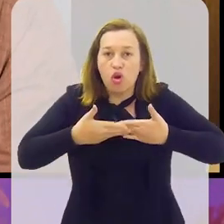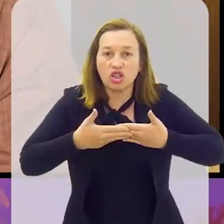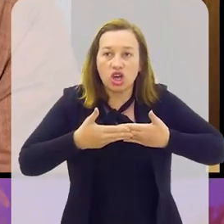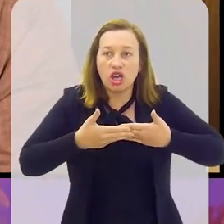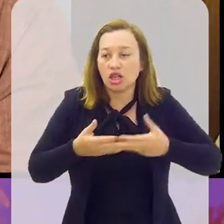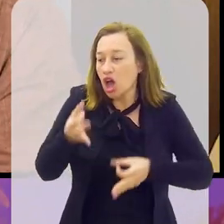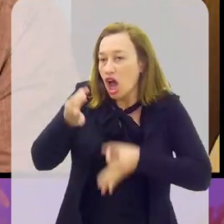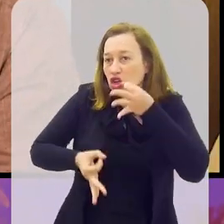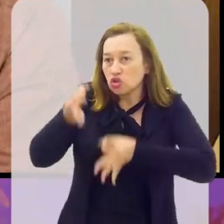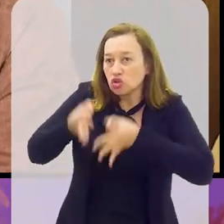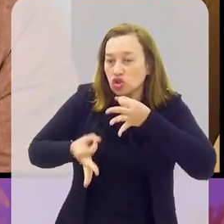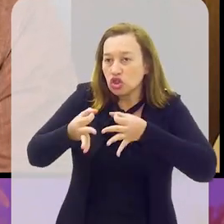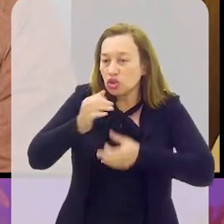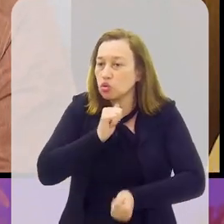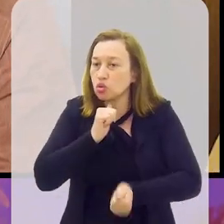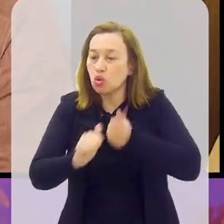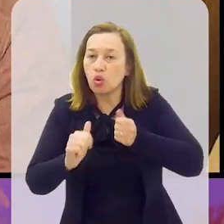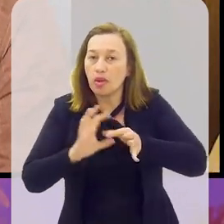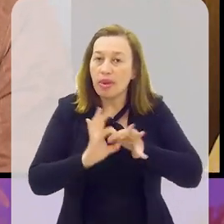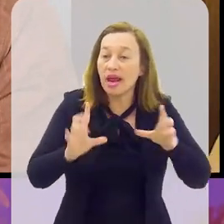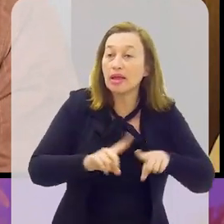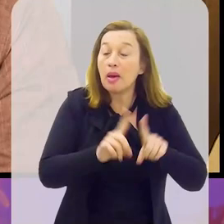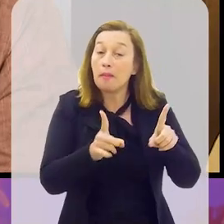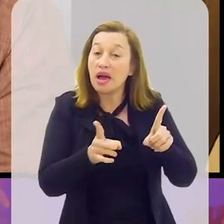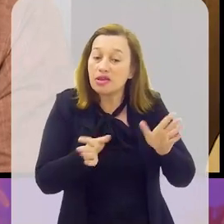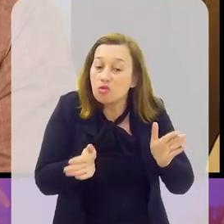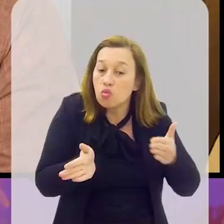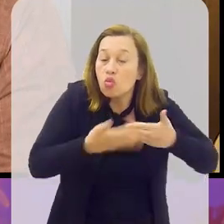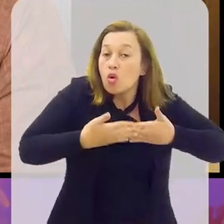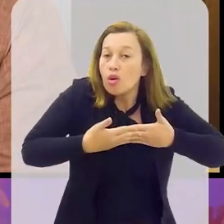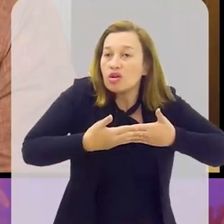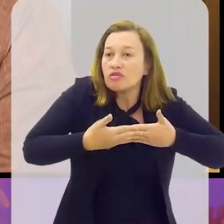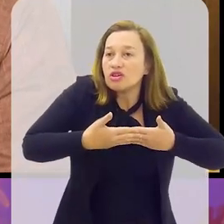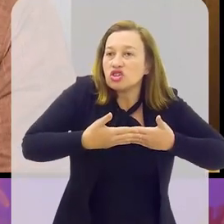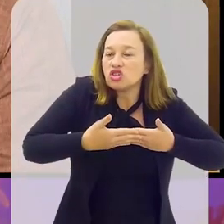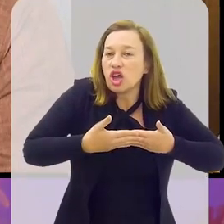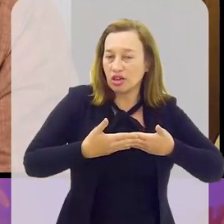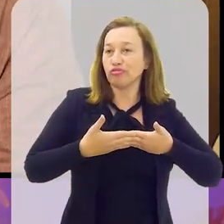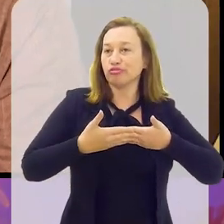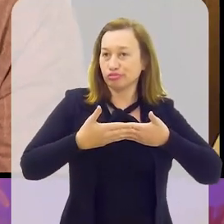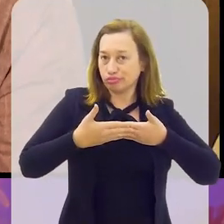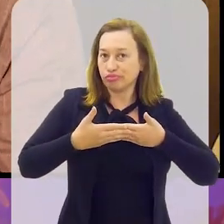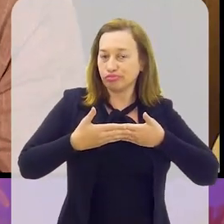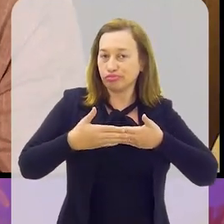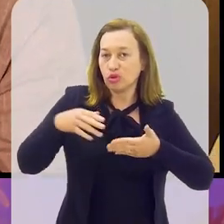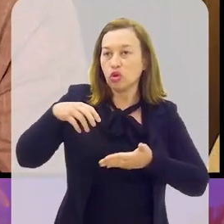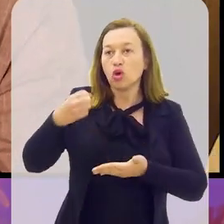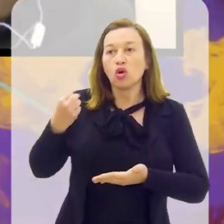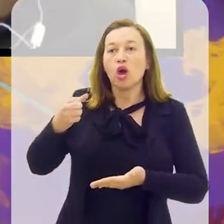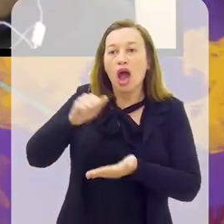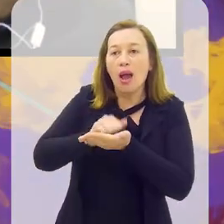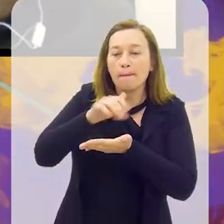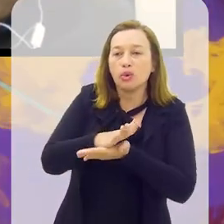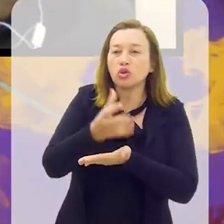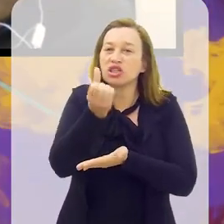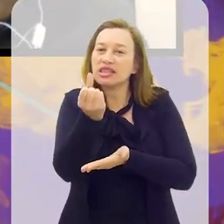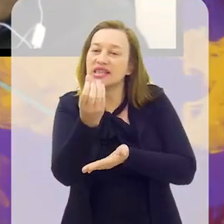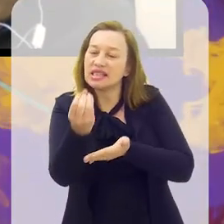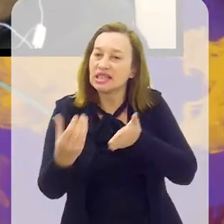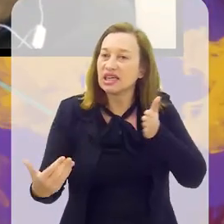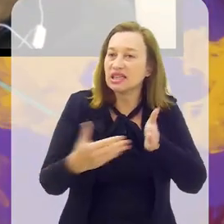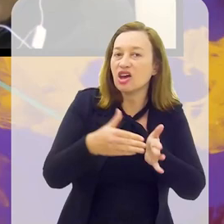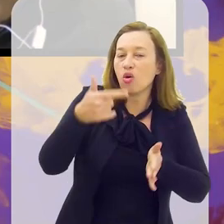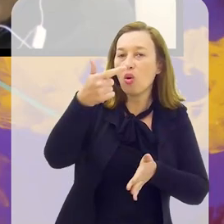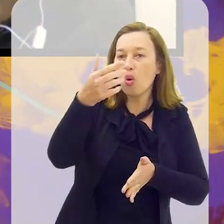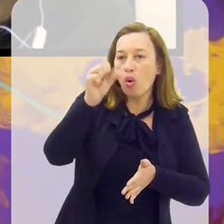apesar da Justiça Desportiva ter liberado o São Januário, manteve a pena de quatro jogos cumprido, aumentou a multa de 60 para